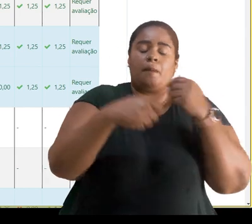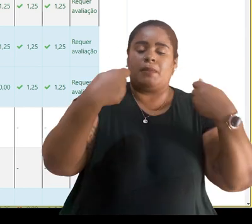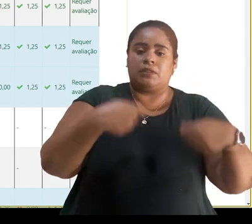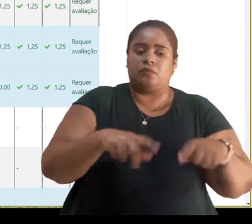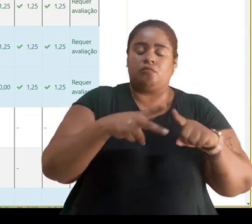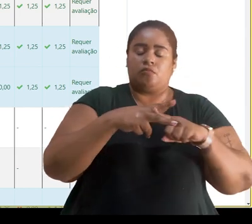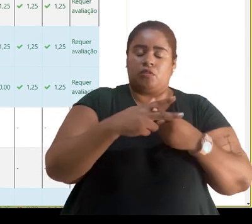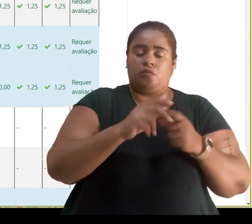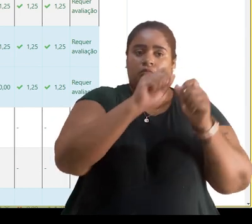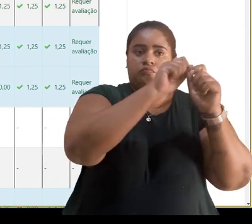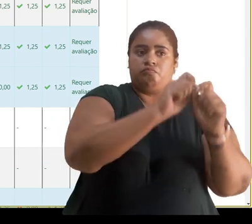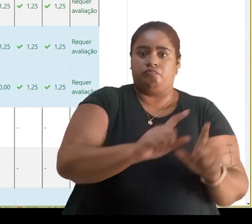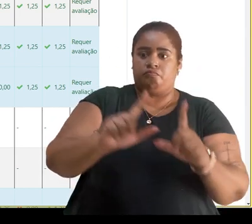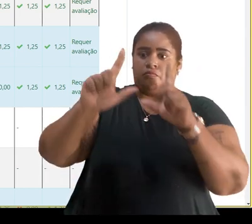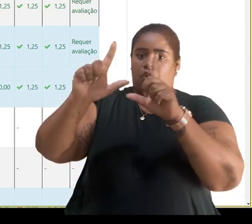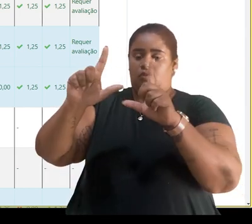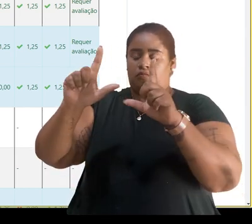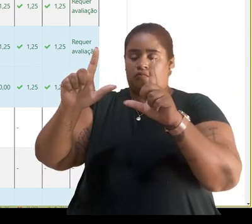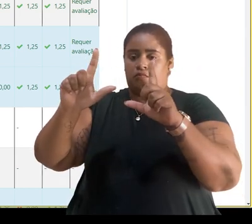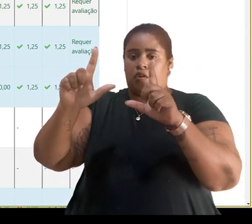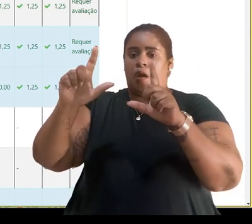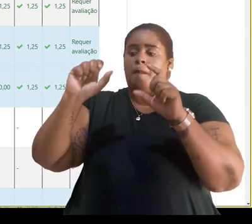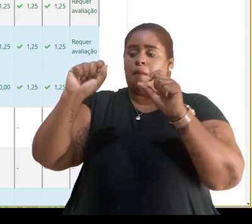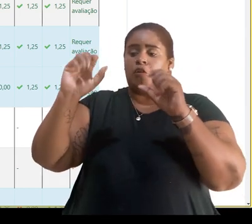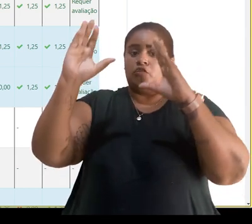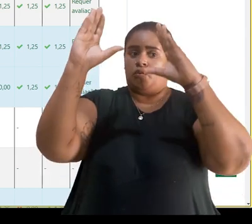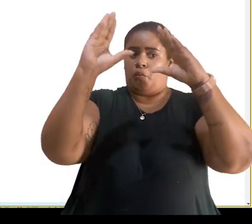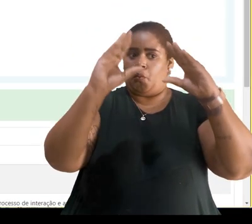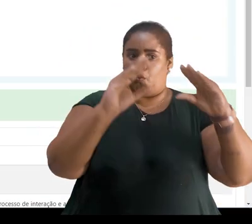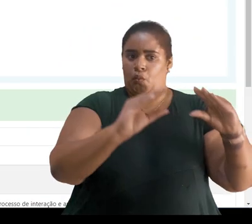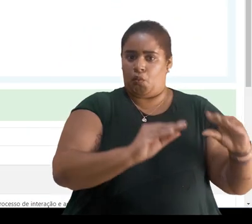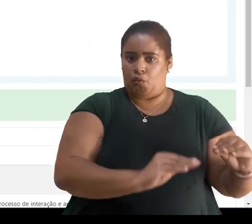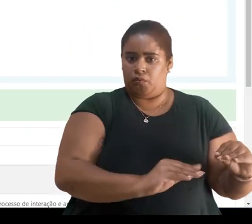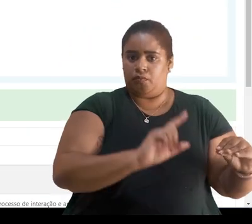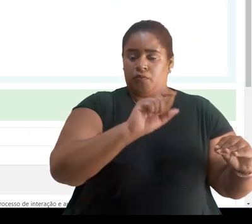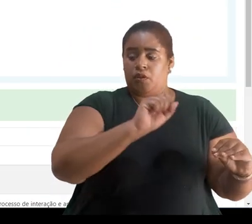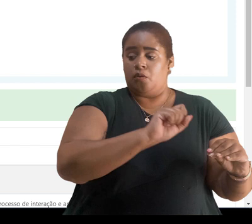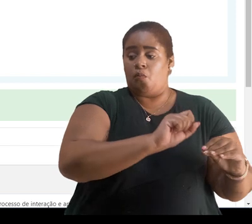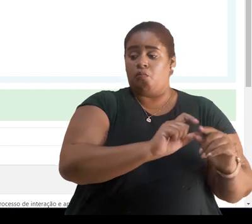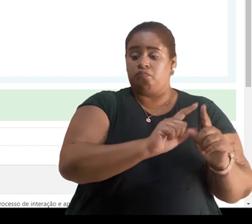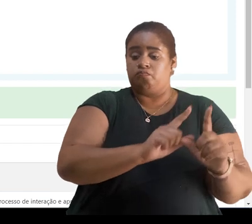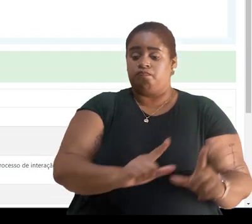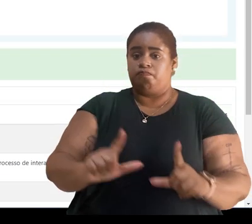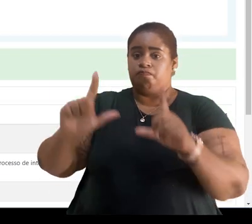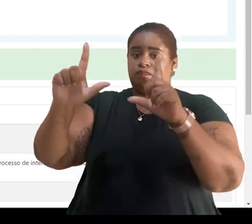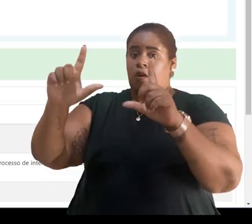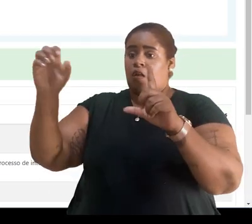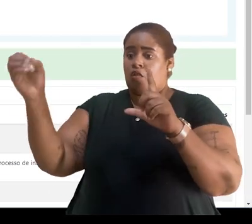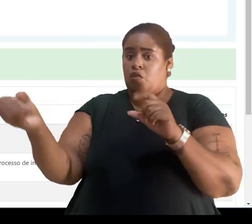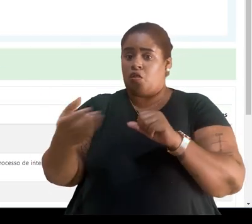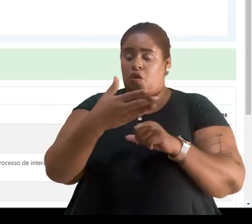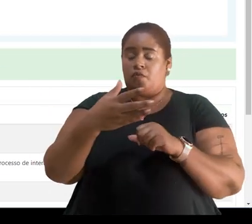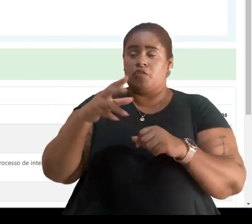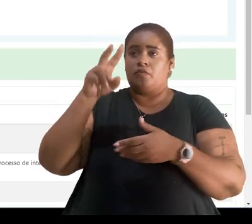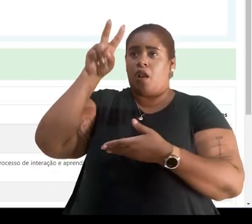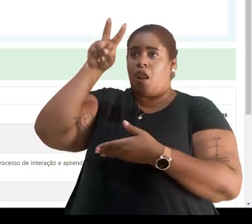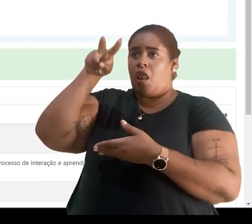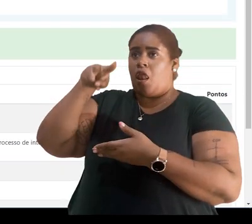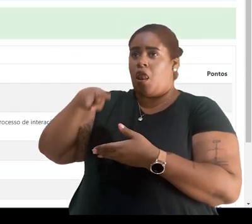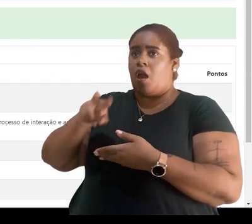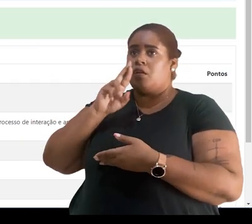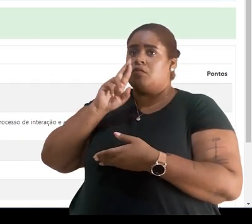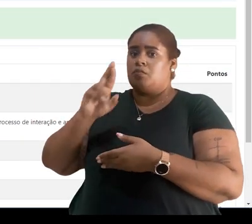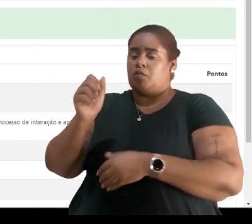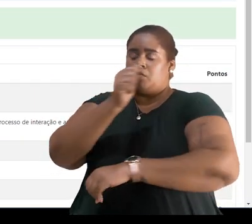avaliada. Então, abre uma outra janela, podemos maximizar essa janela. Vamos ler a